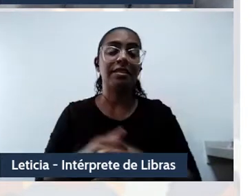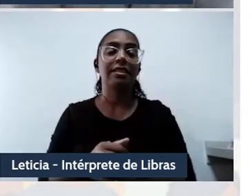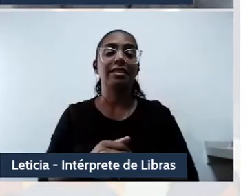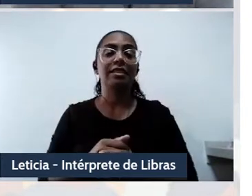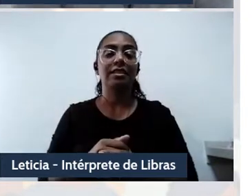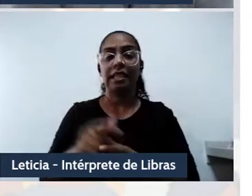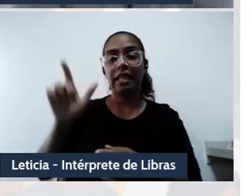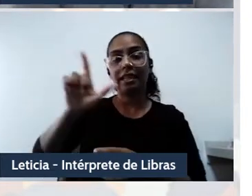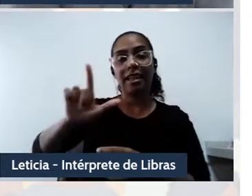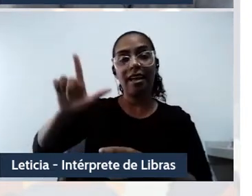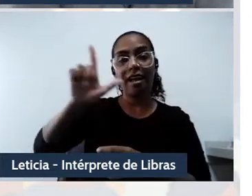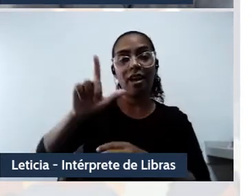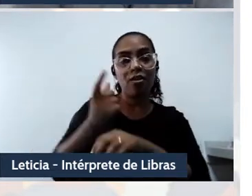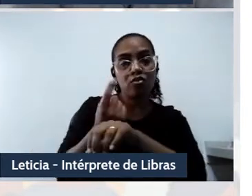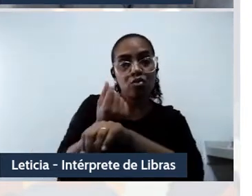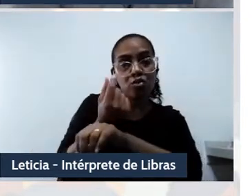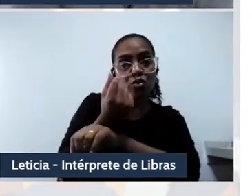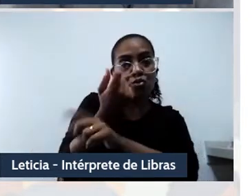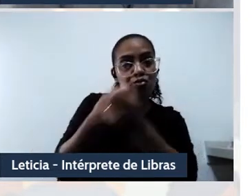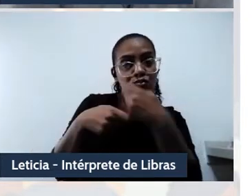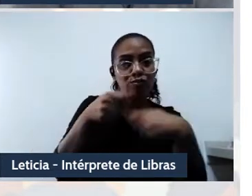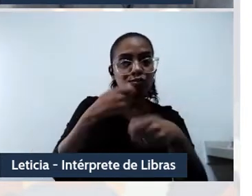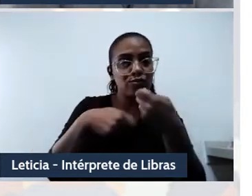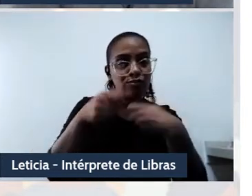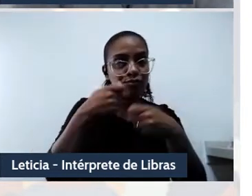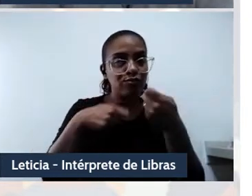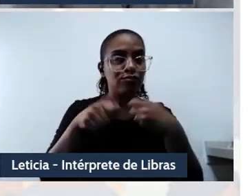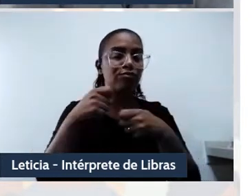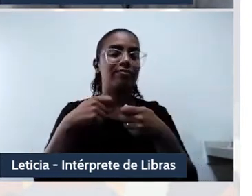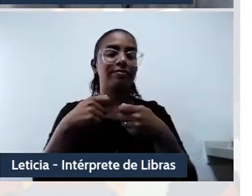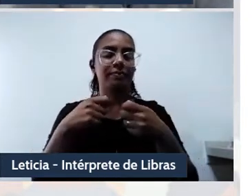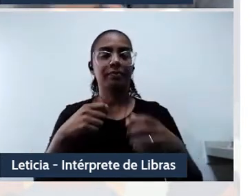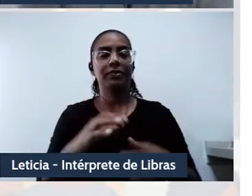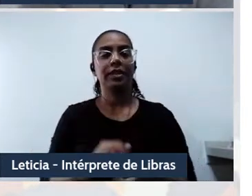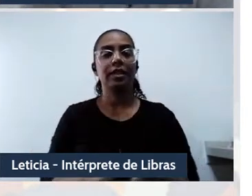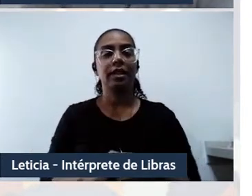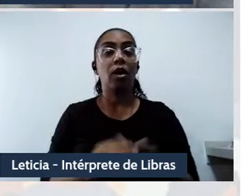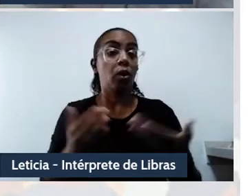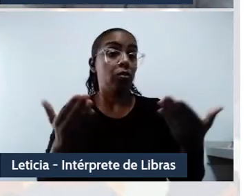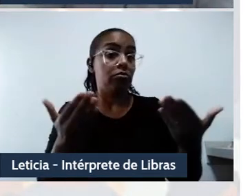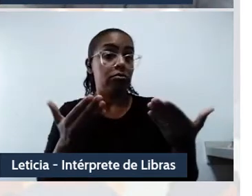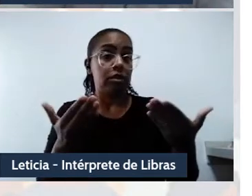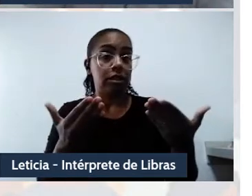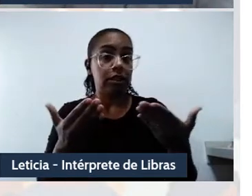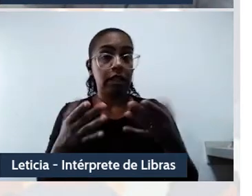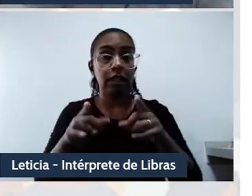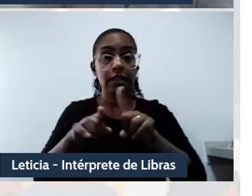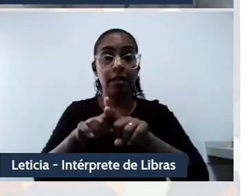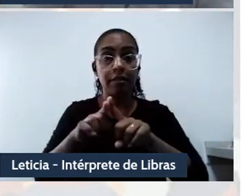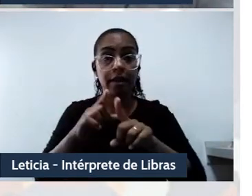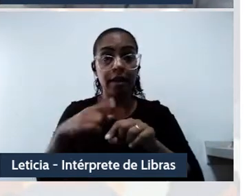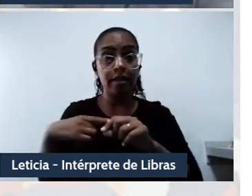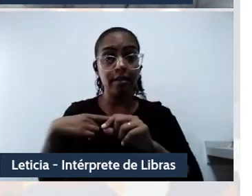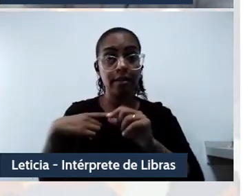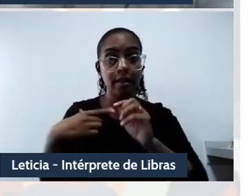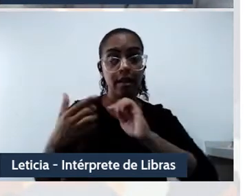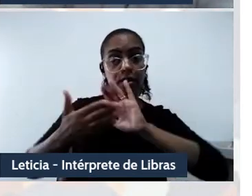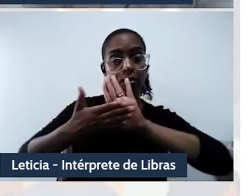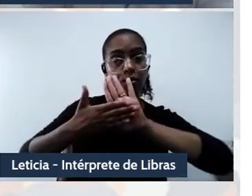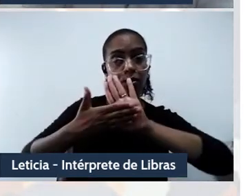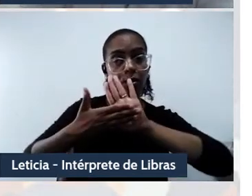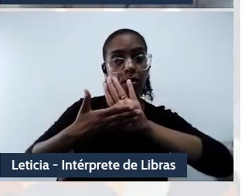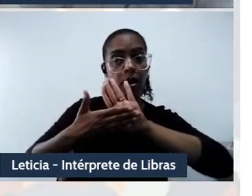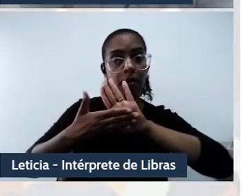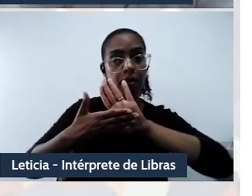capitalista de mercado e de consumo. Assim, e o que Rui nos propõe reposicionarmos em nossas múltiplas